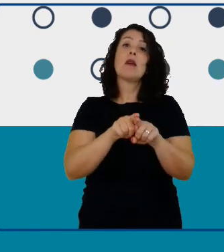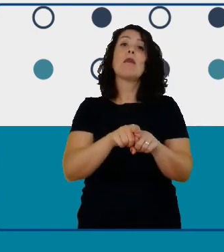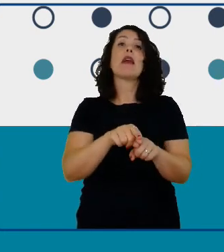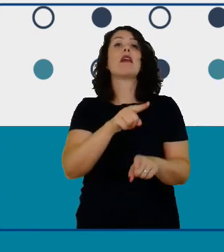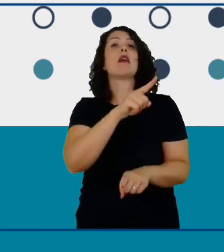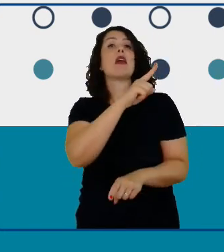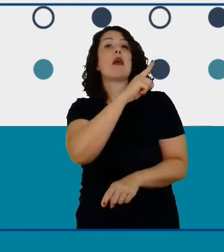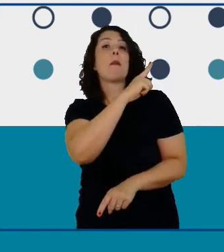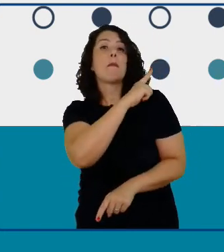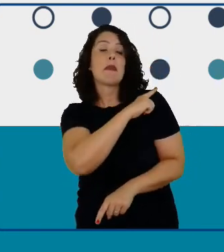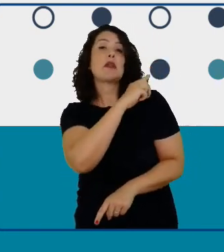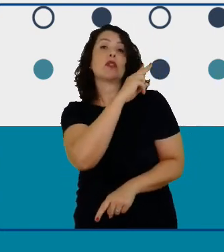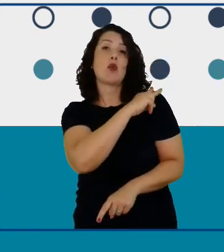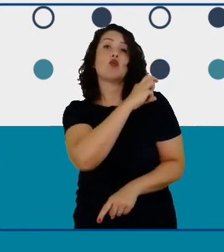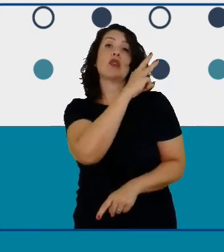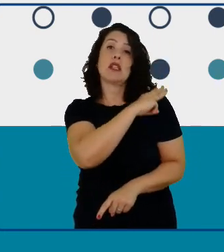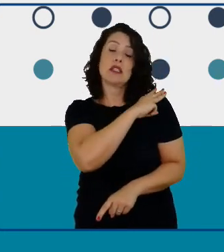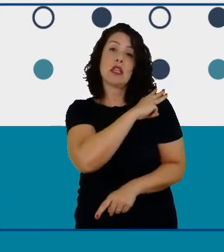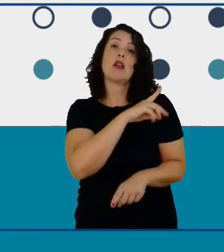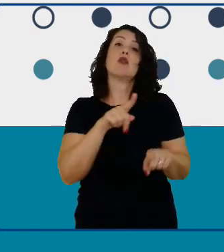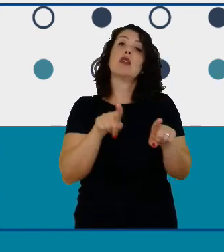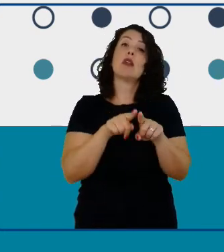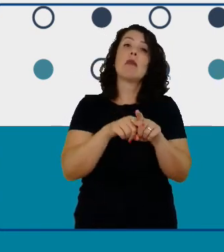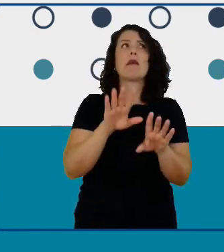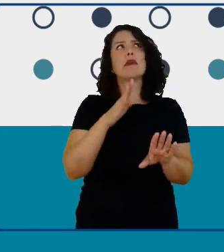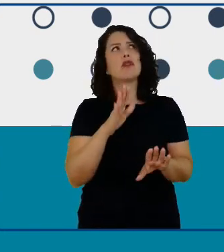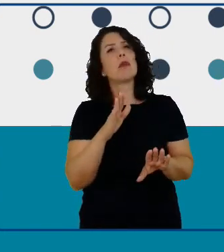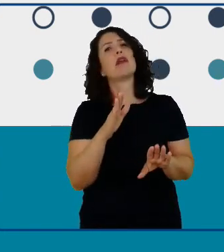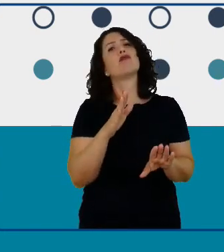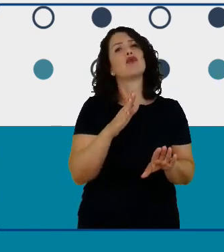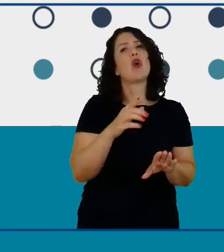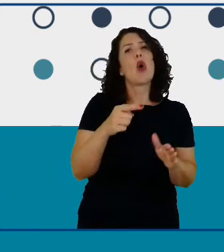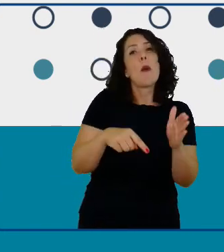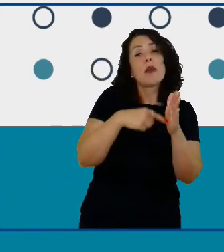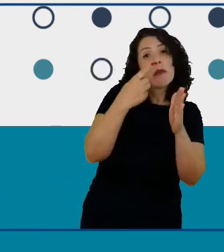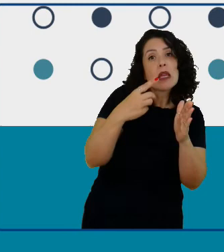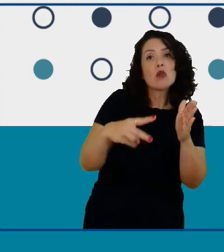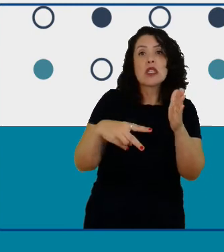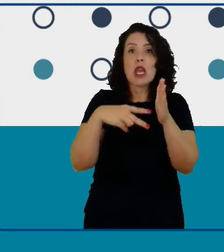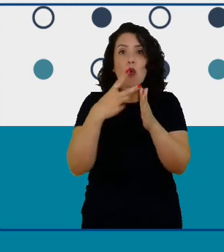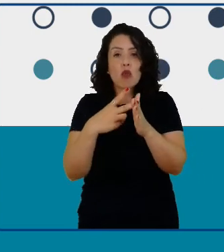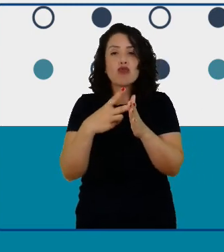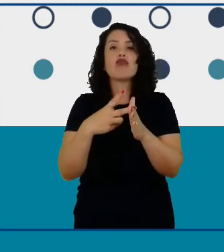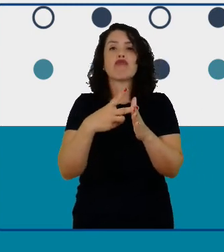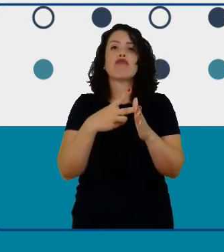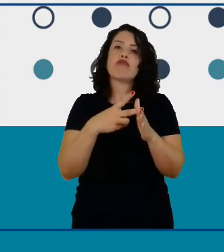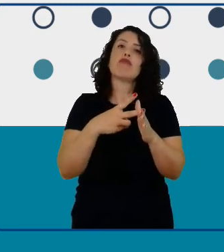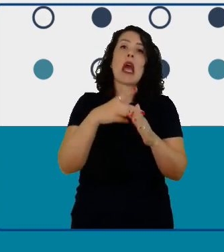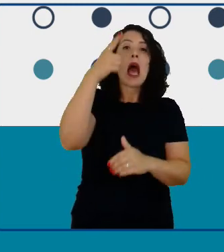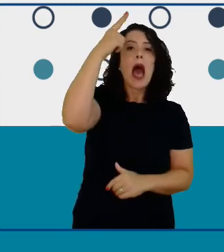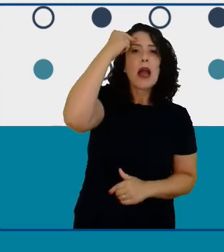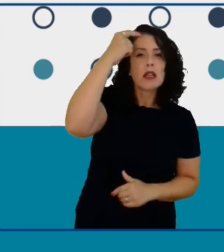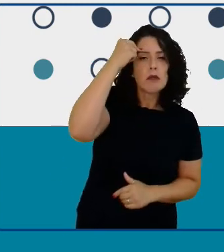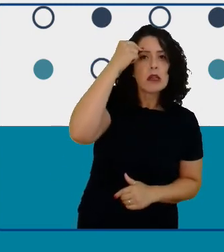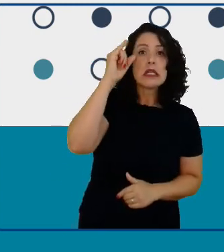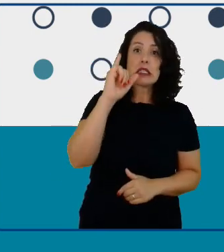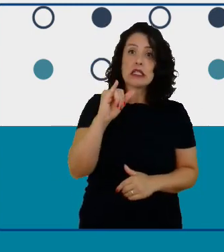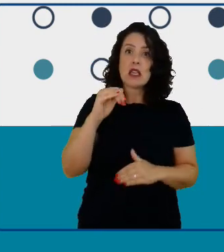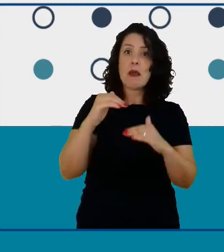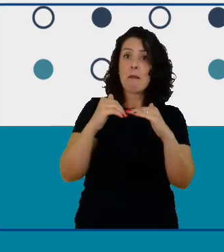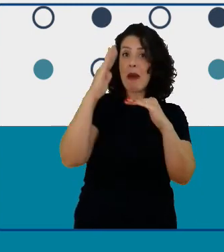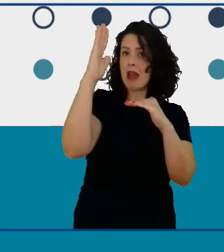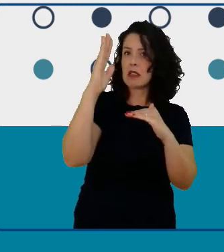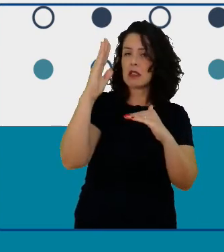passou os dois primeiros períodos de graduação já era considerado veterano e não podia participar do clube e aí nesse clube de robótica tinha o Juan